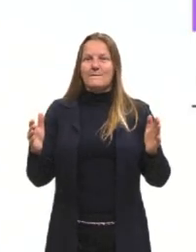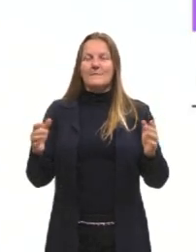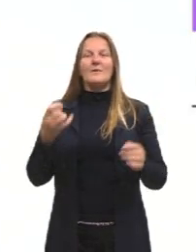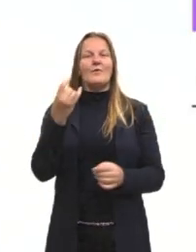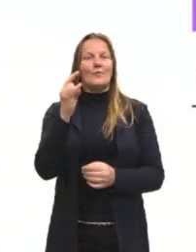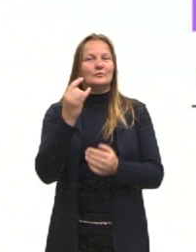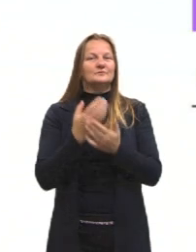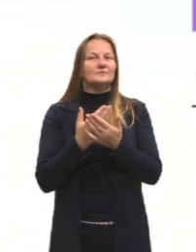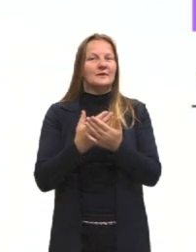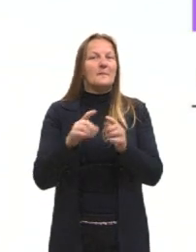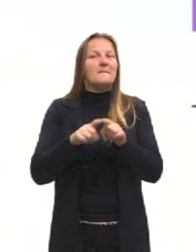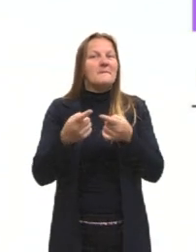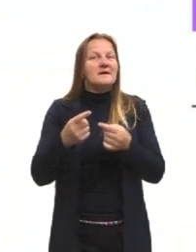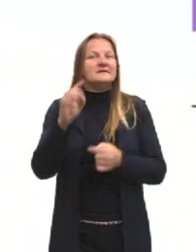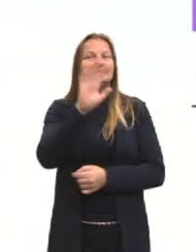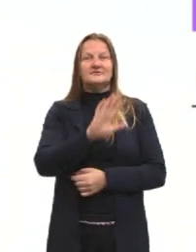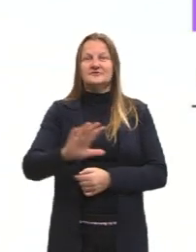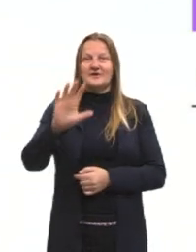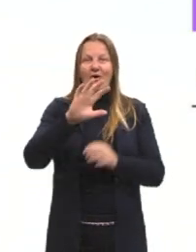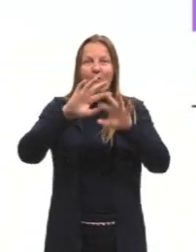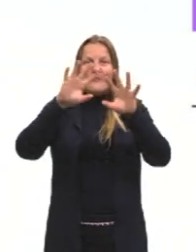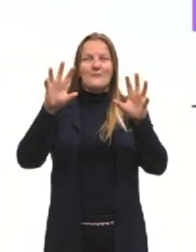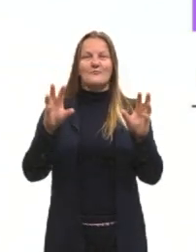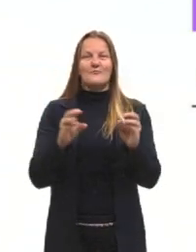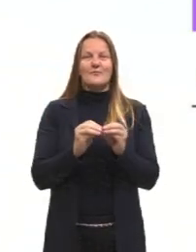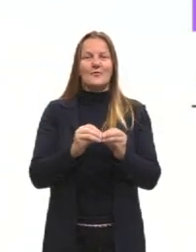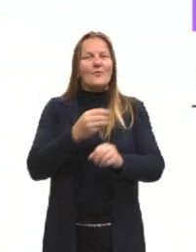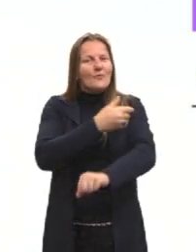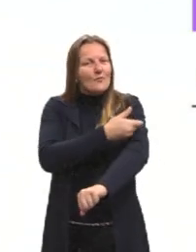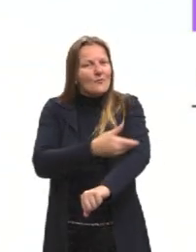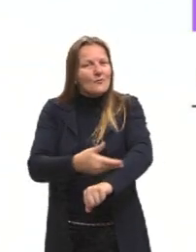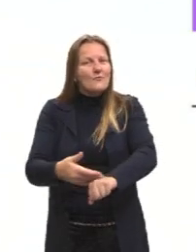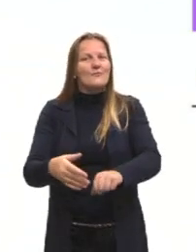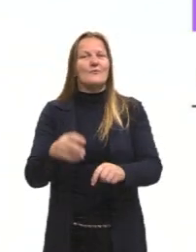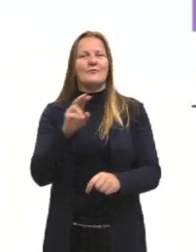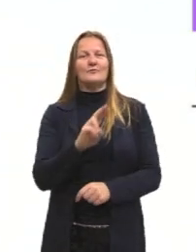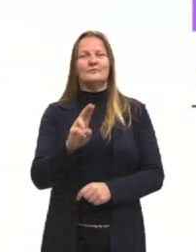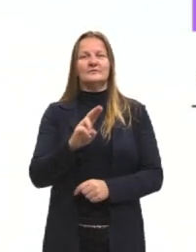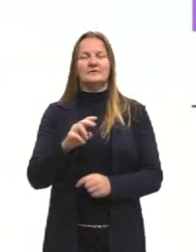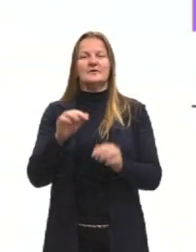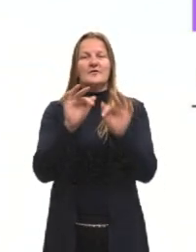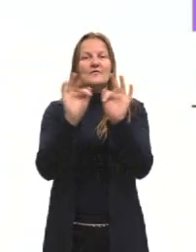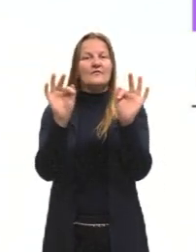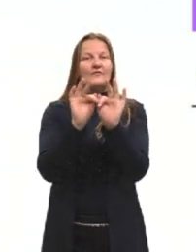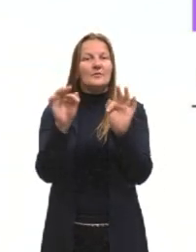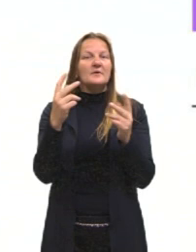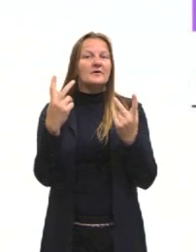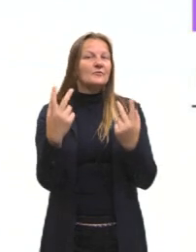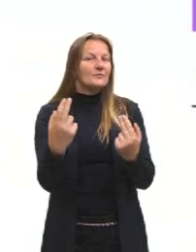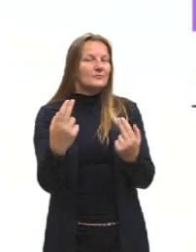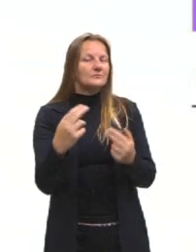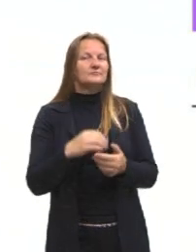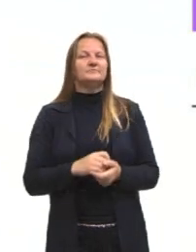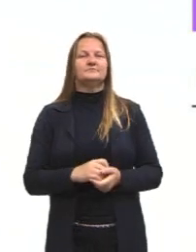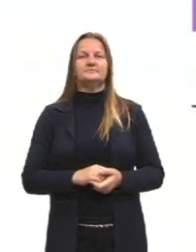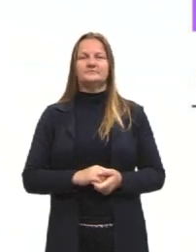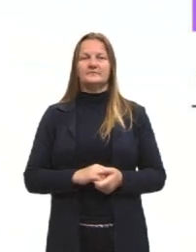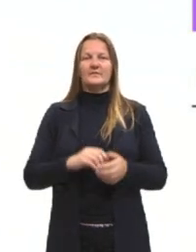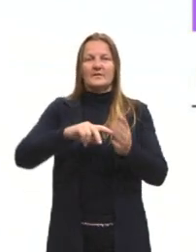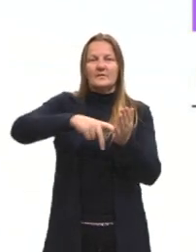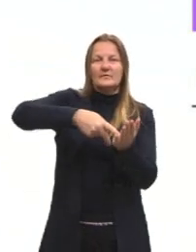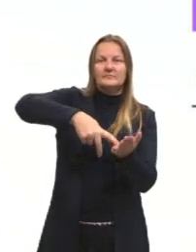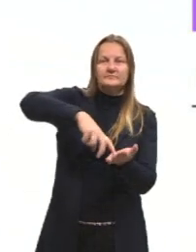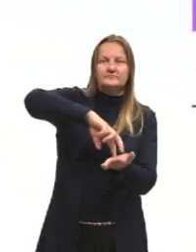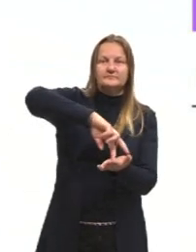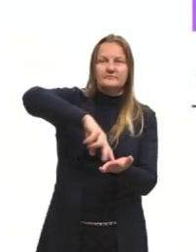mas, de uma forma resumida, a gente costuma utilizar ali a mesma fórmula, né? Quando a gente viu ali as circunferências,